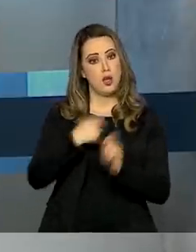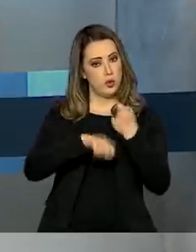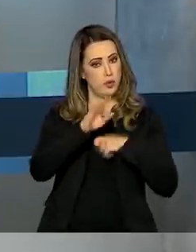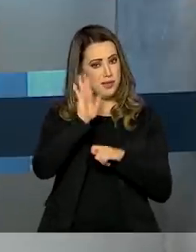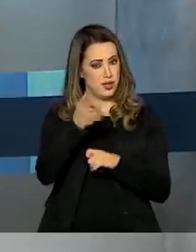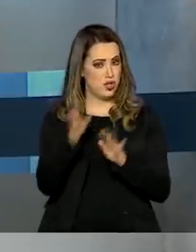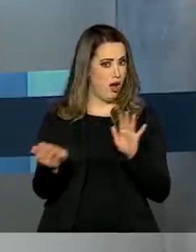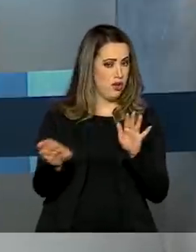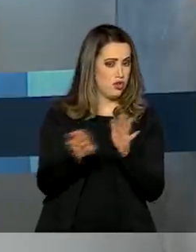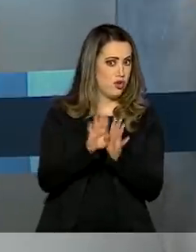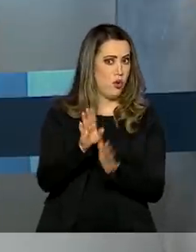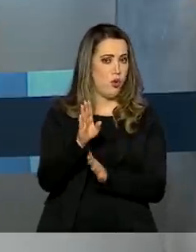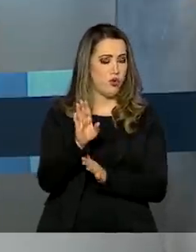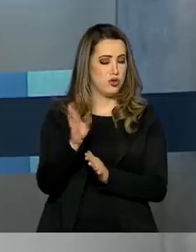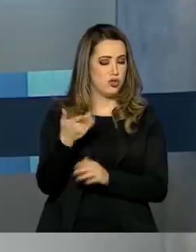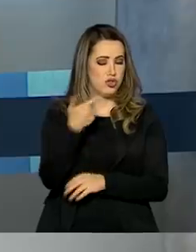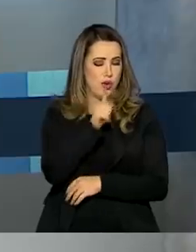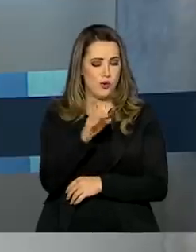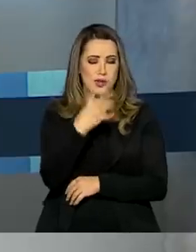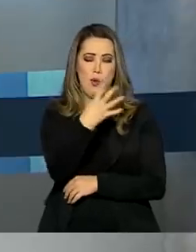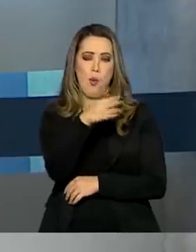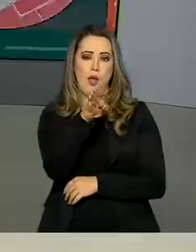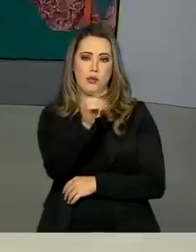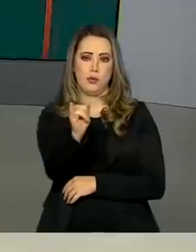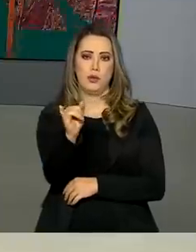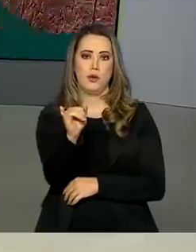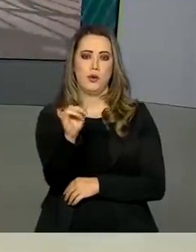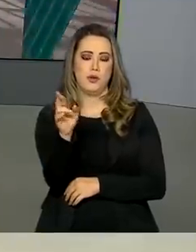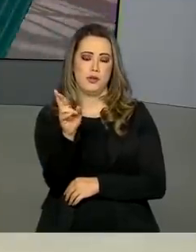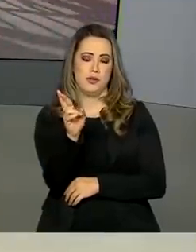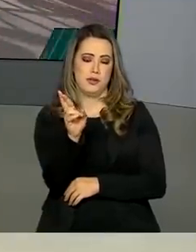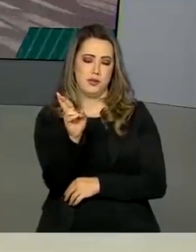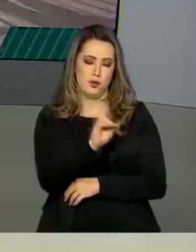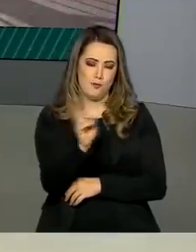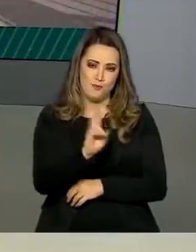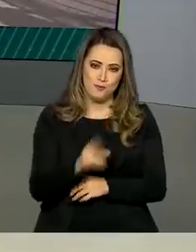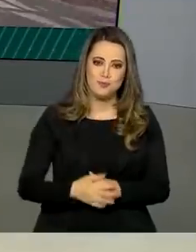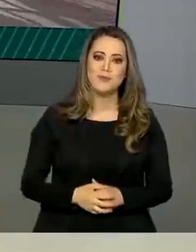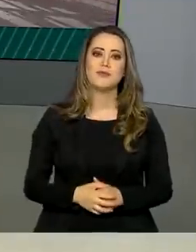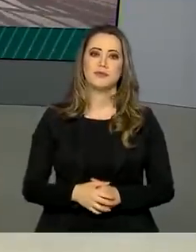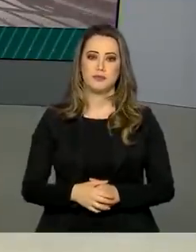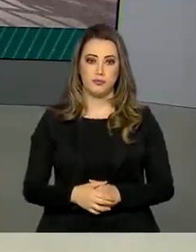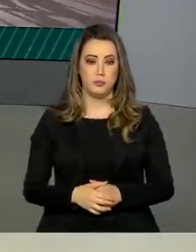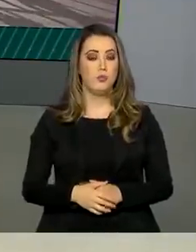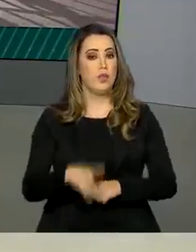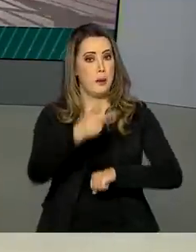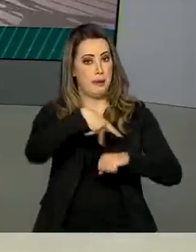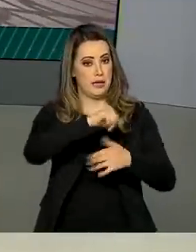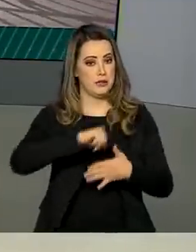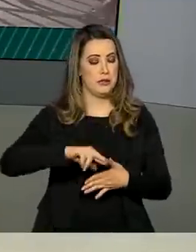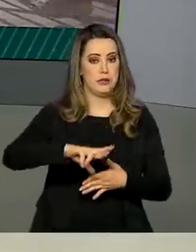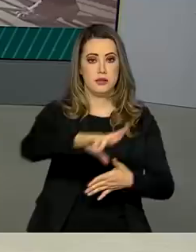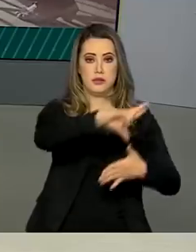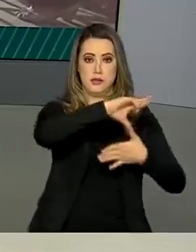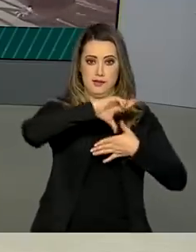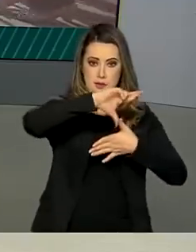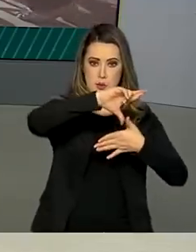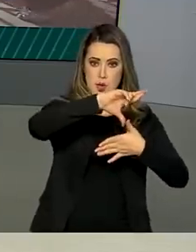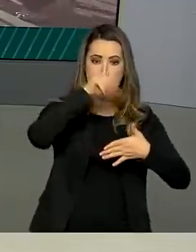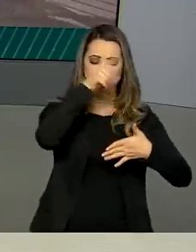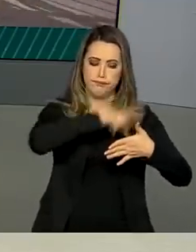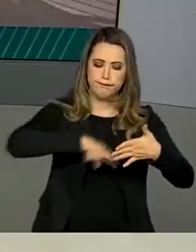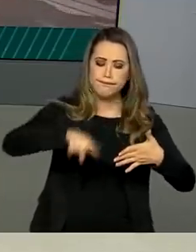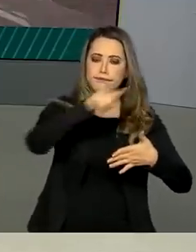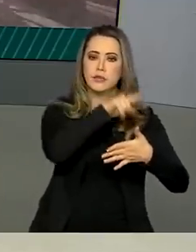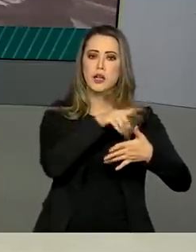chegou a 4 bilhões e meio de reais. Países da América do Sul e do Caribe debateram oportunidades de crescimento